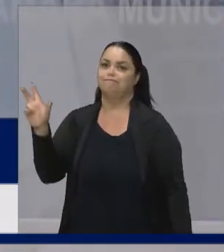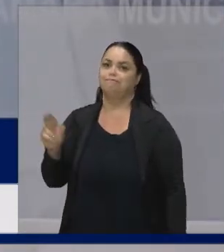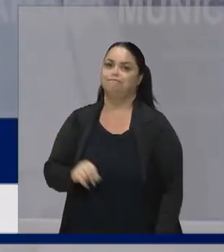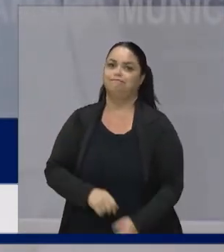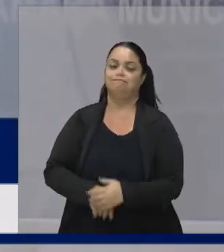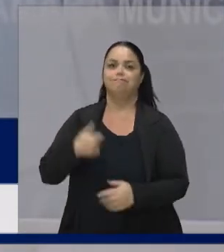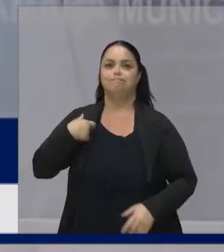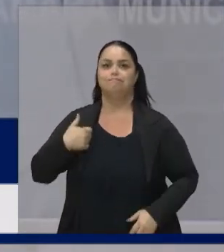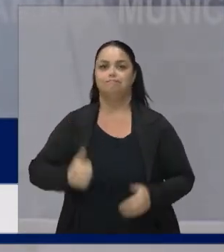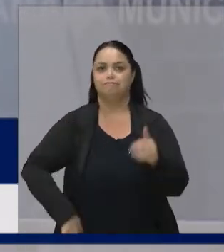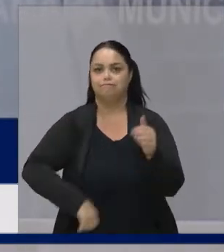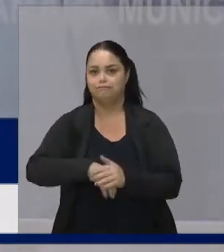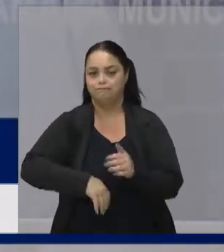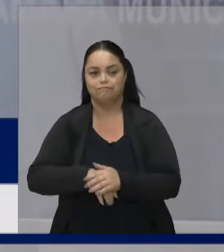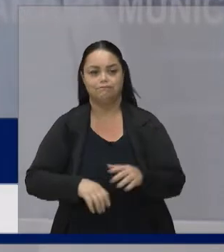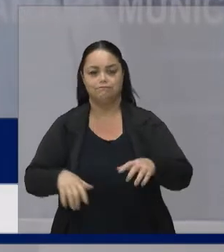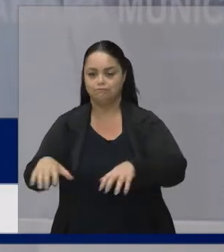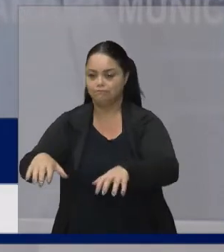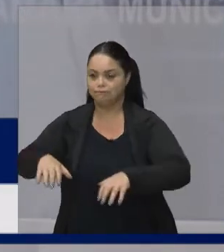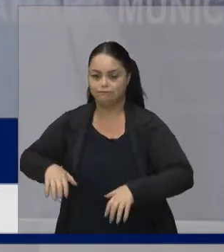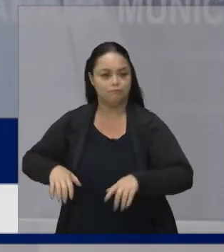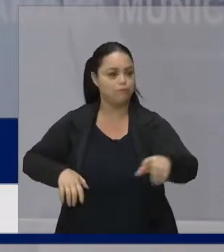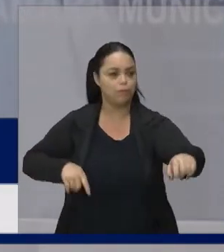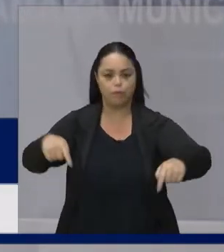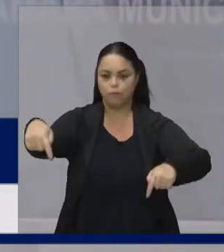E o futebol Existe uma posição Quando você é o último